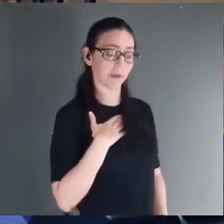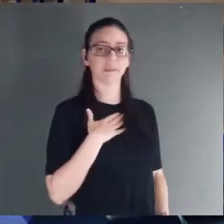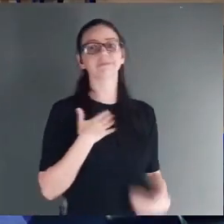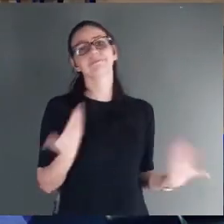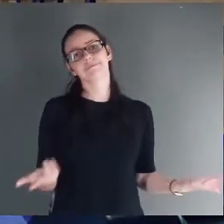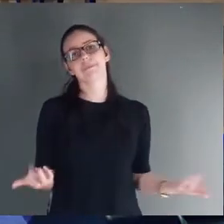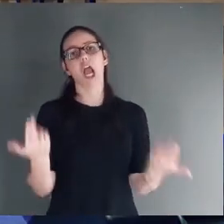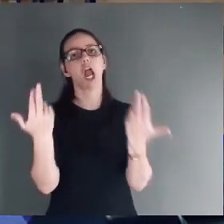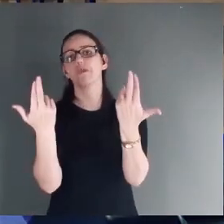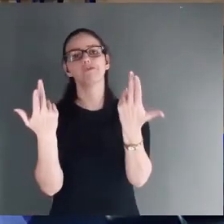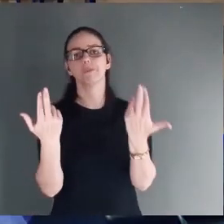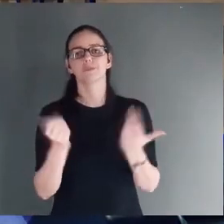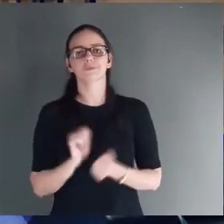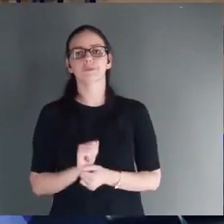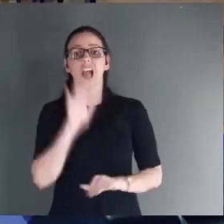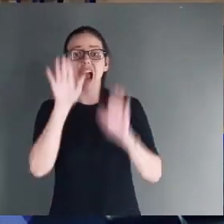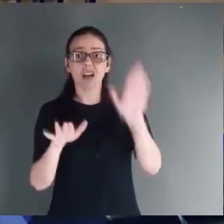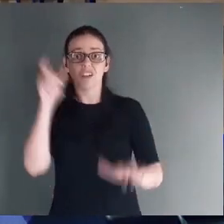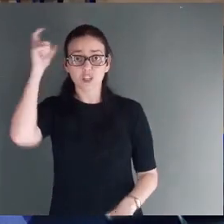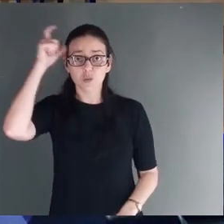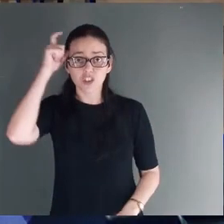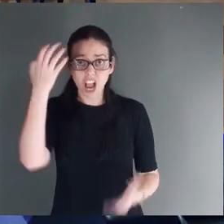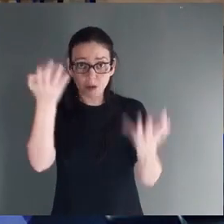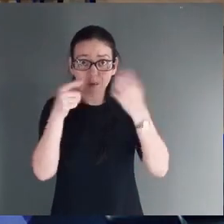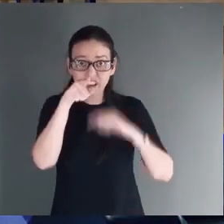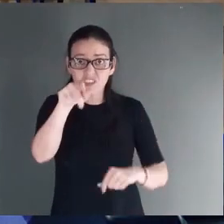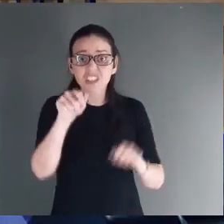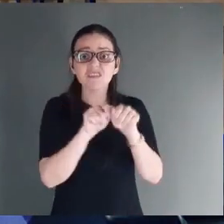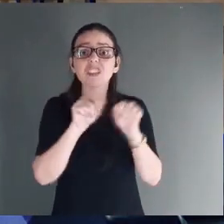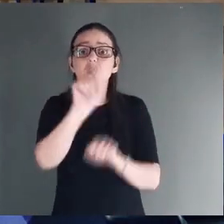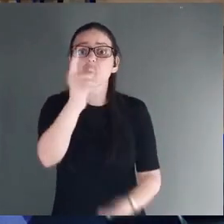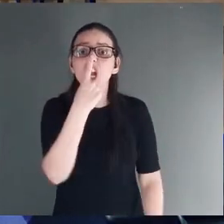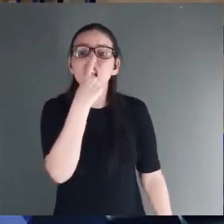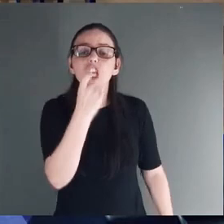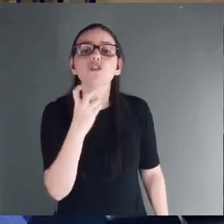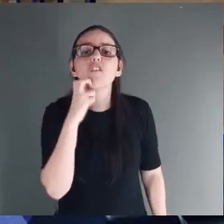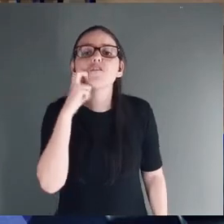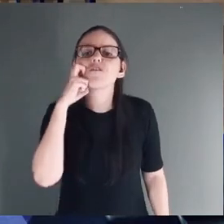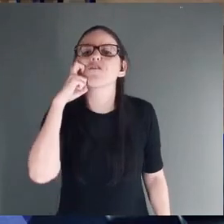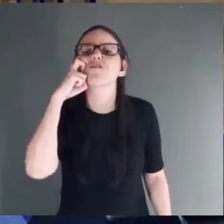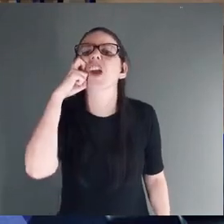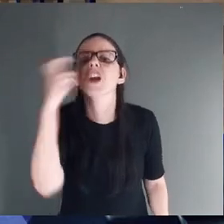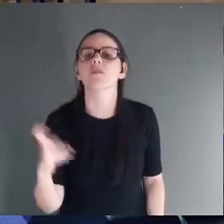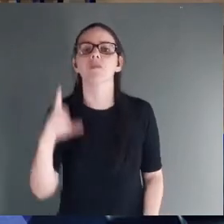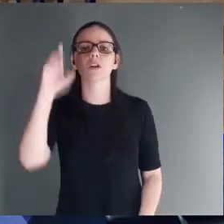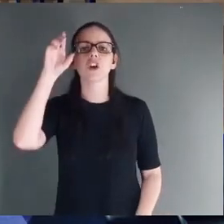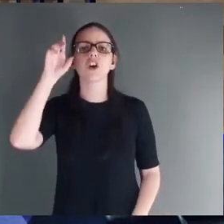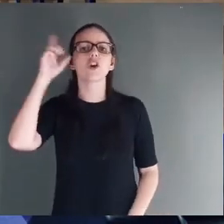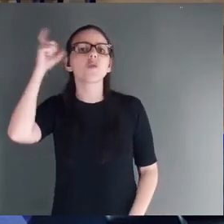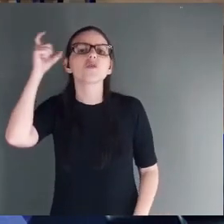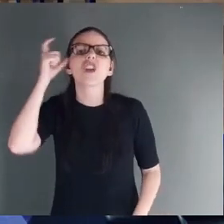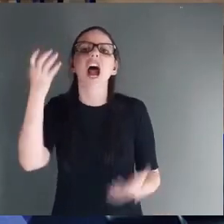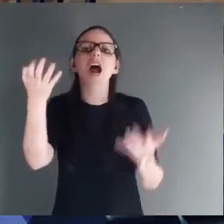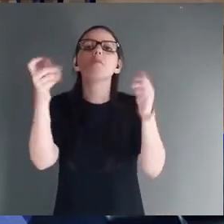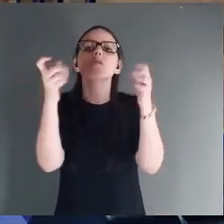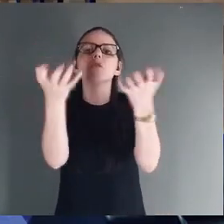Sabe. As vezes você. O diabo quer manter você. No lixo da vergonha. O diabo quer você. Quer manter você. No fedor da culpa. O diabo quer